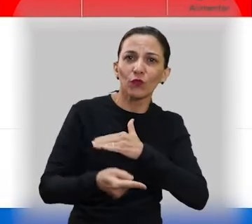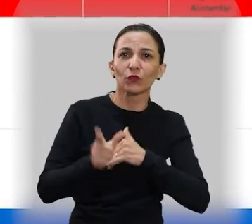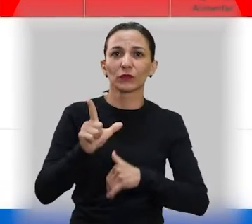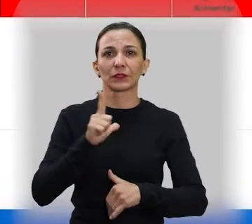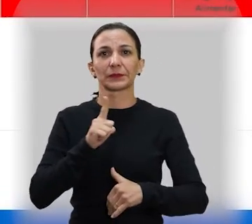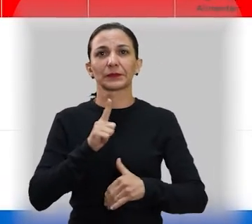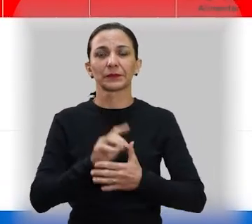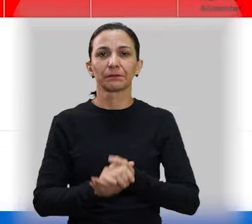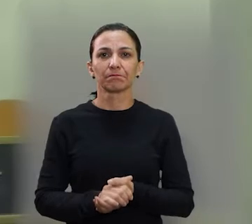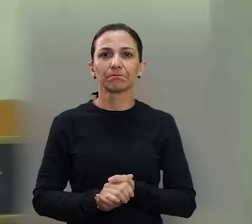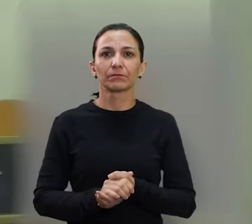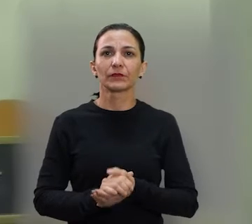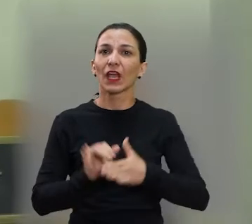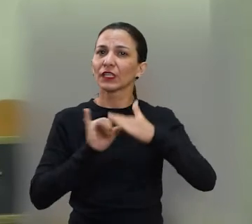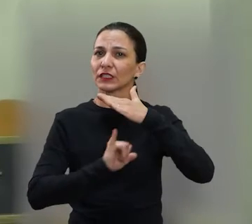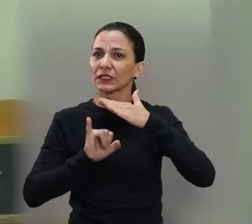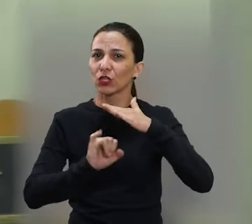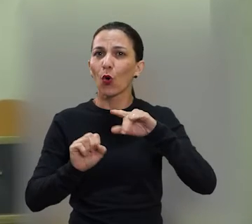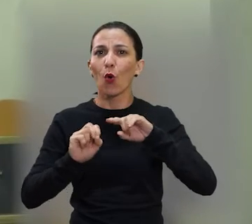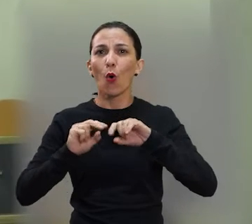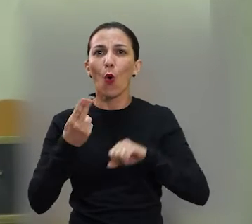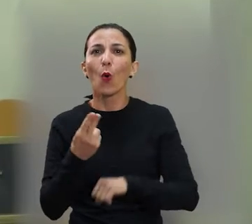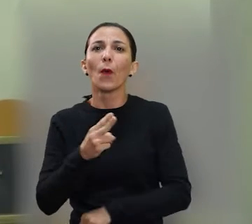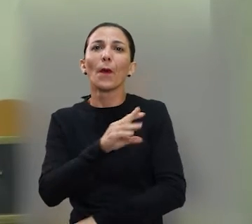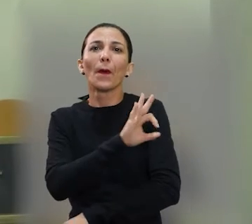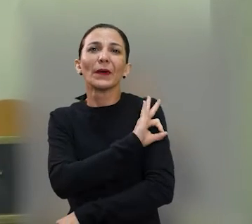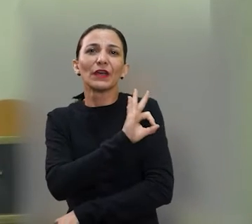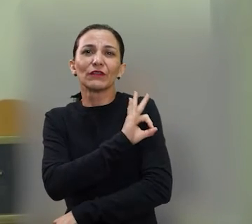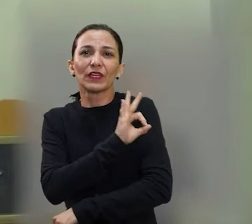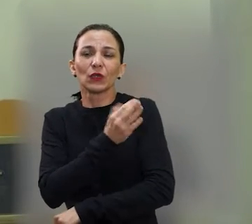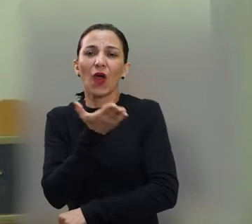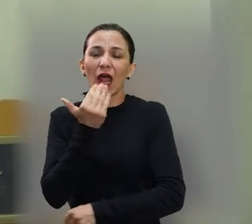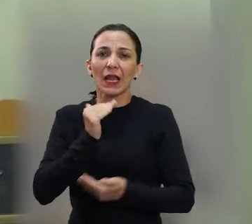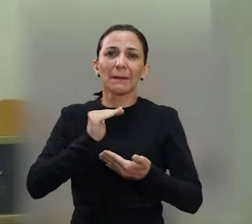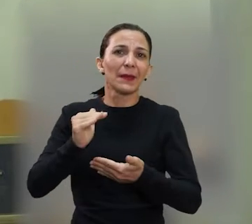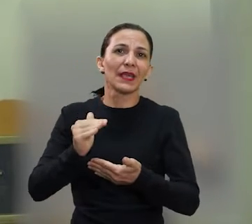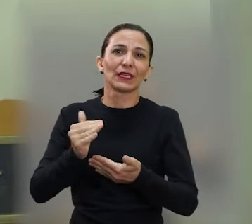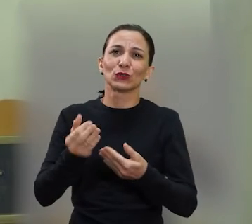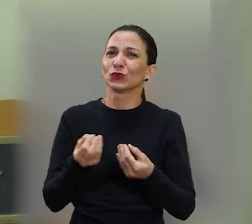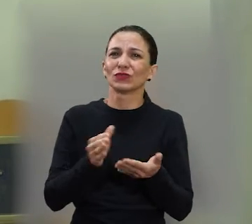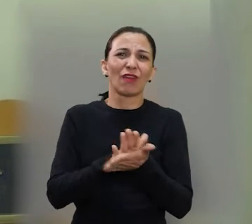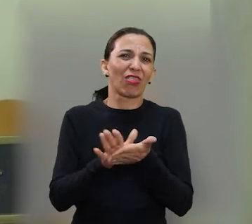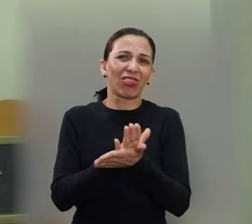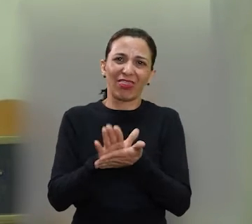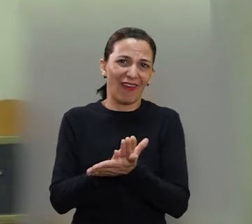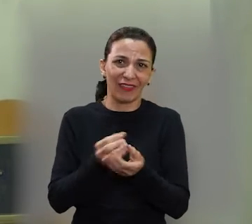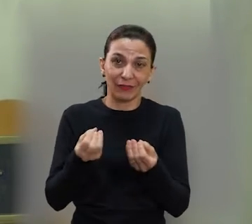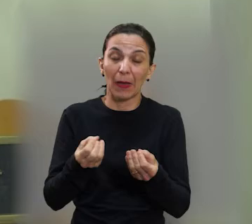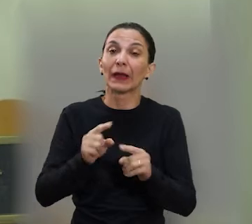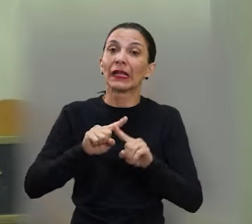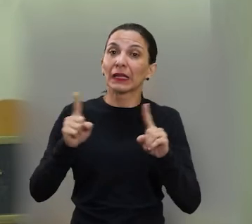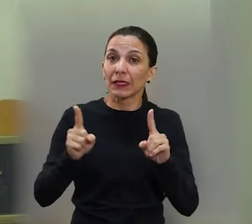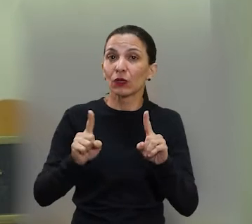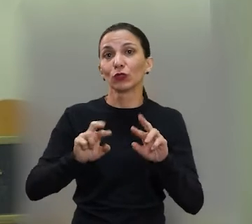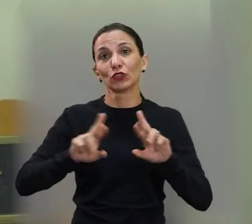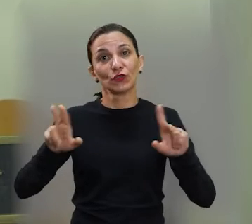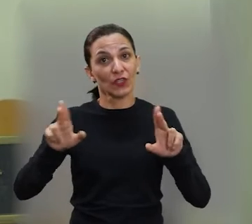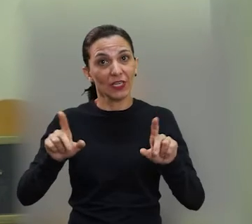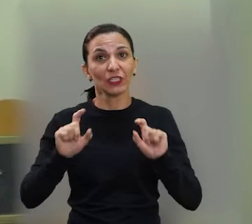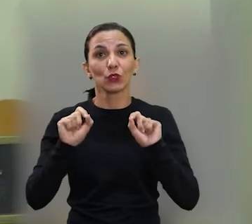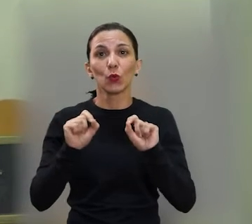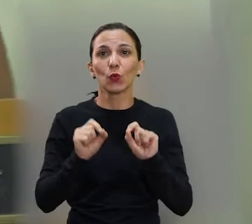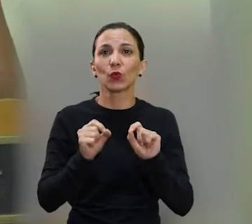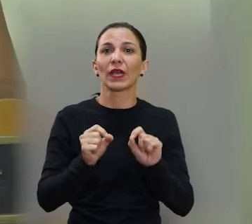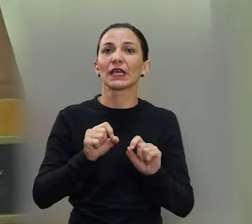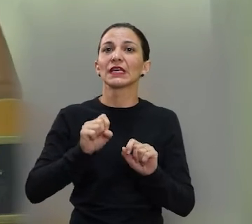análise mais completa. Não é para que a entidade ou a prefeitura negue o fornecimento de cesta básica, é para otimizar a distribuição.